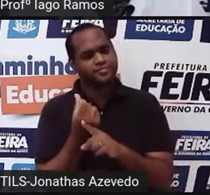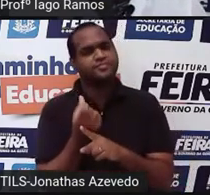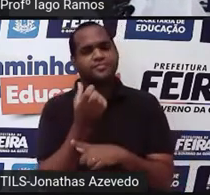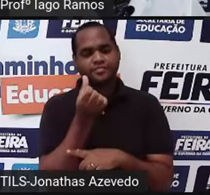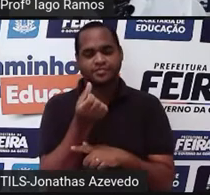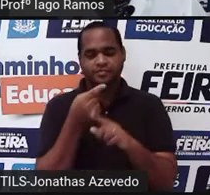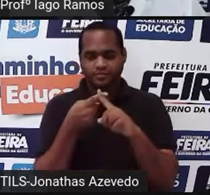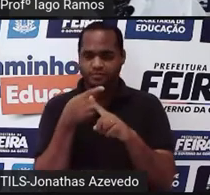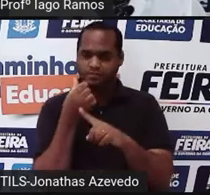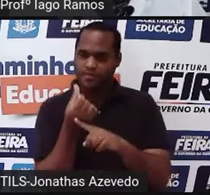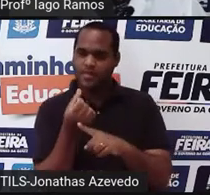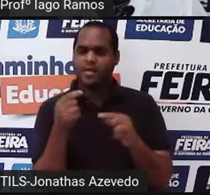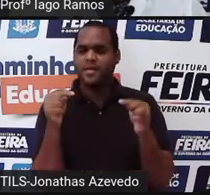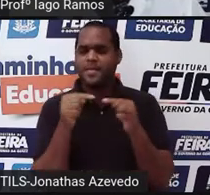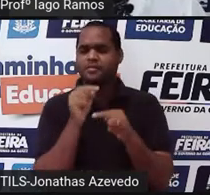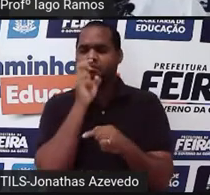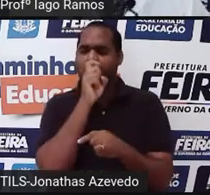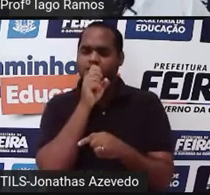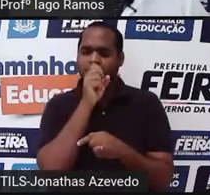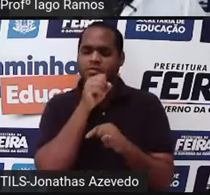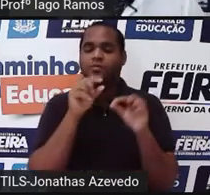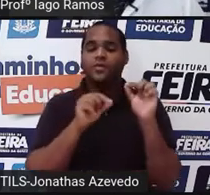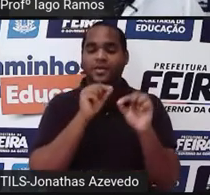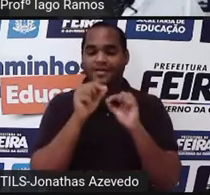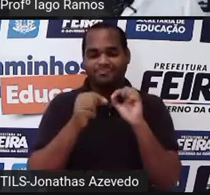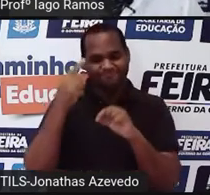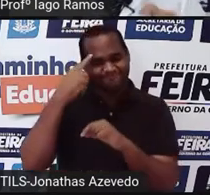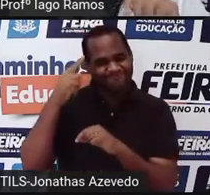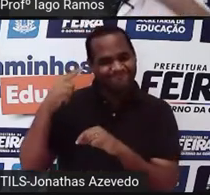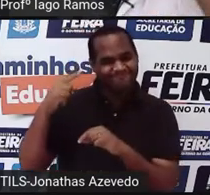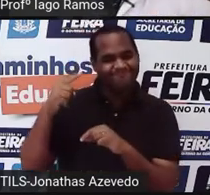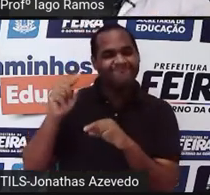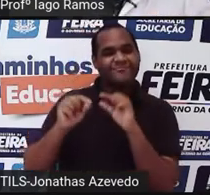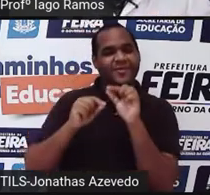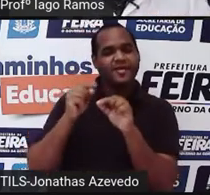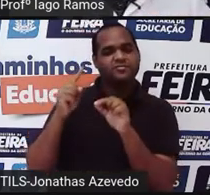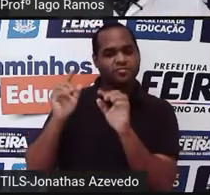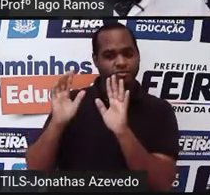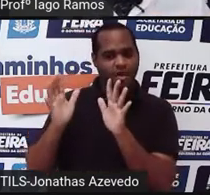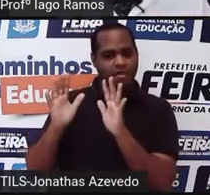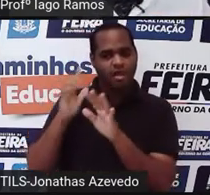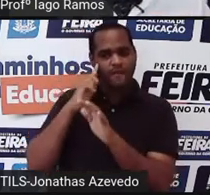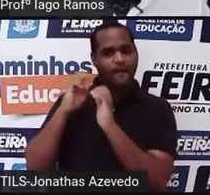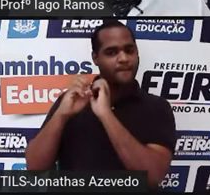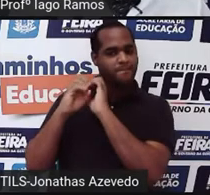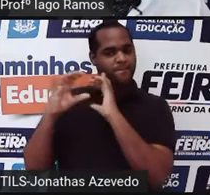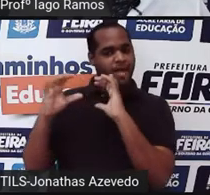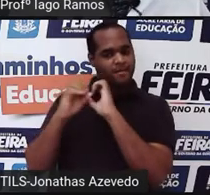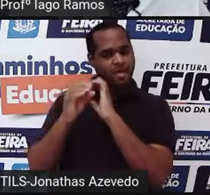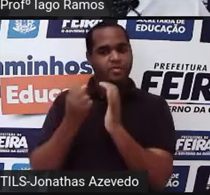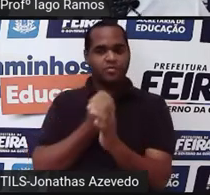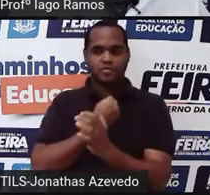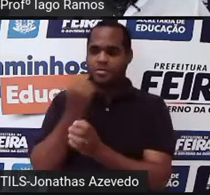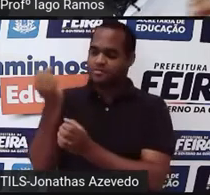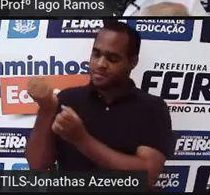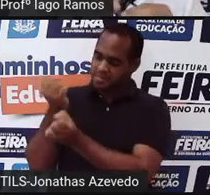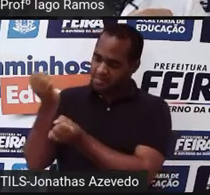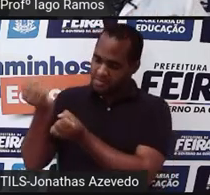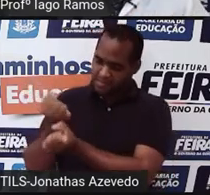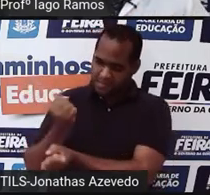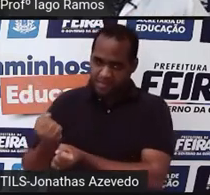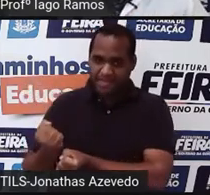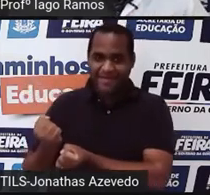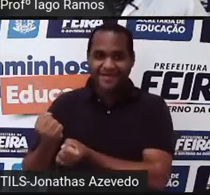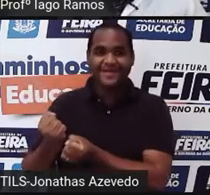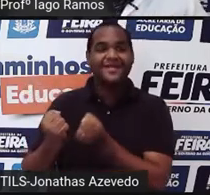vezes seis em laranja é aquele seis vezes seis que a gente descobriu o número de gavetas, depois